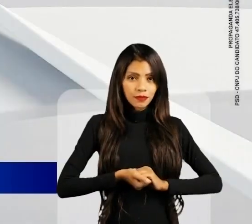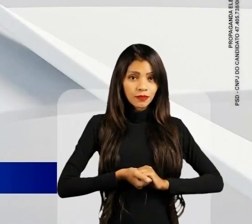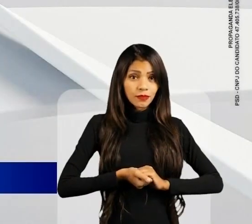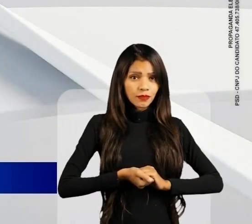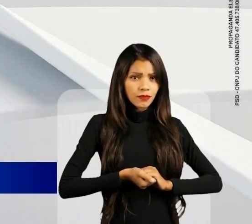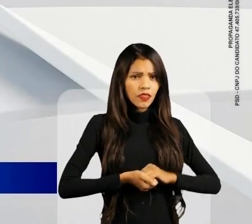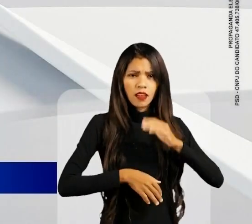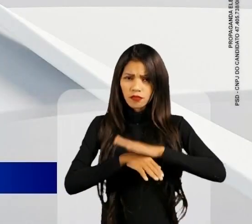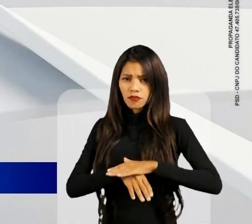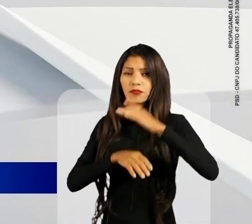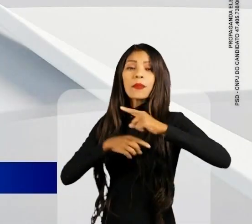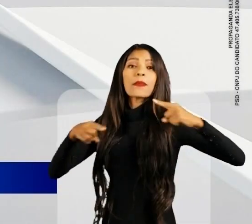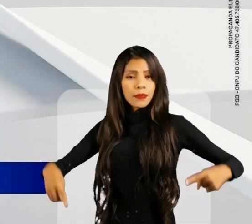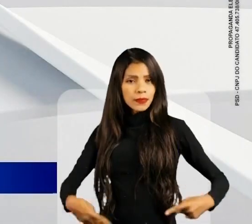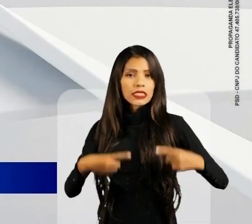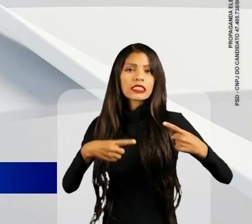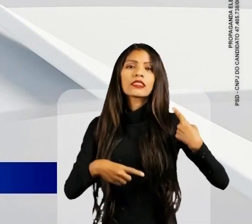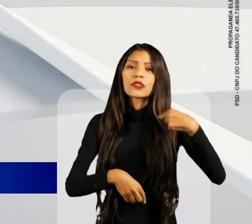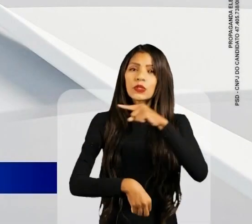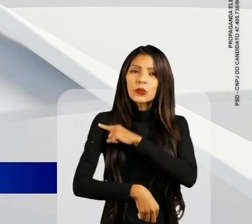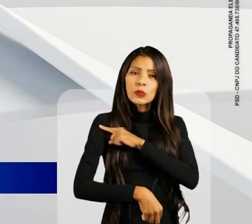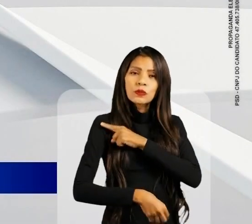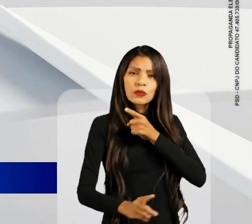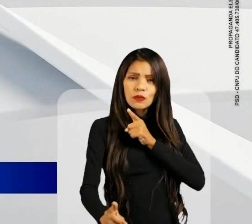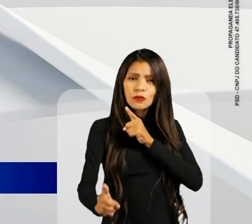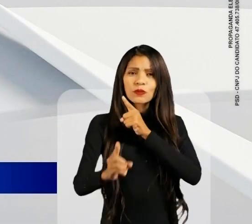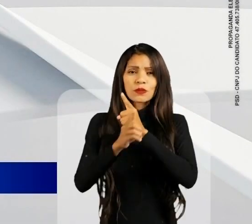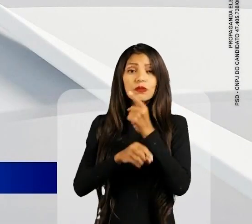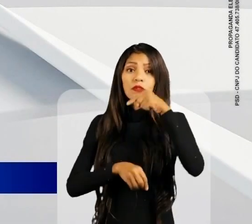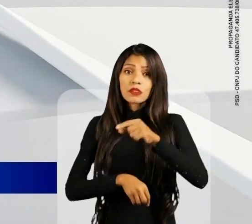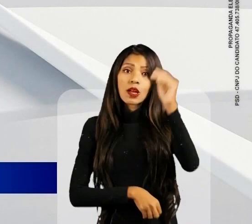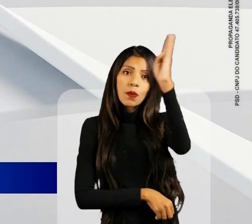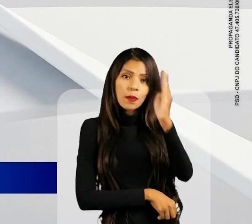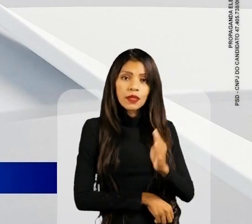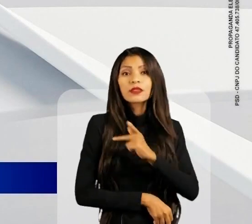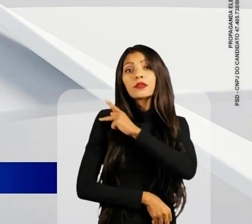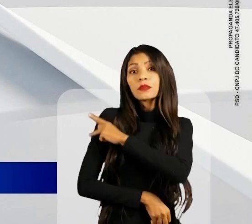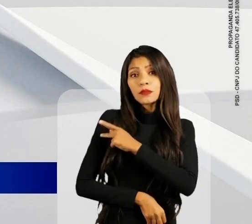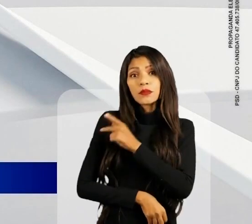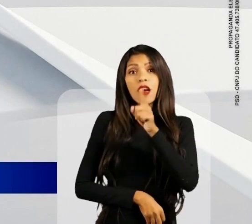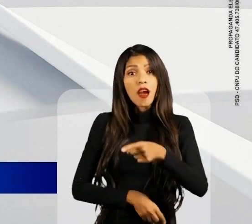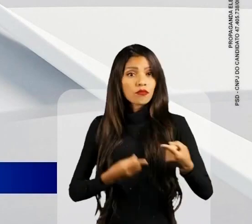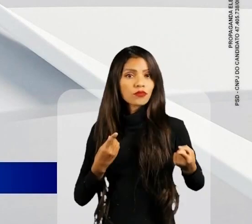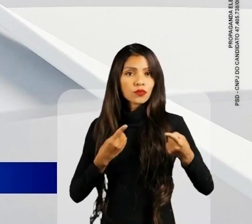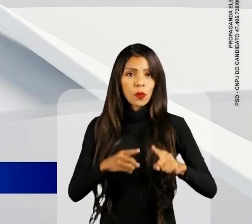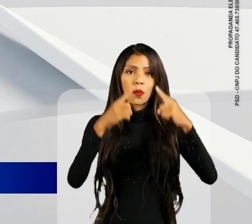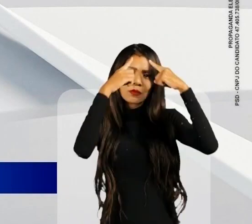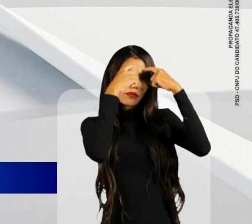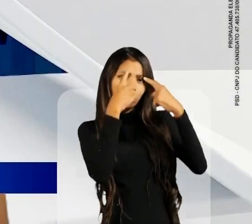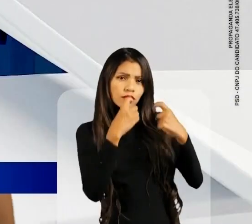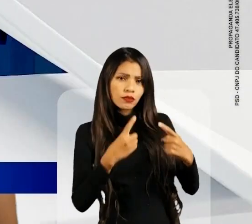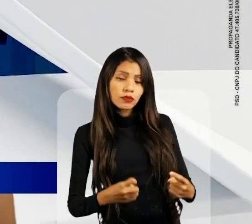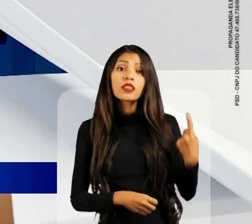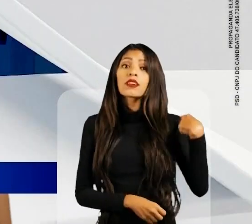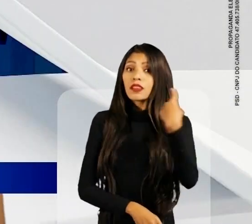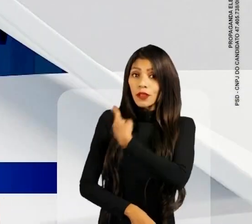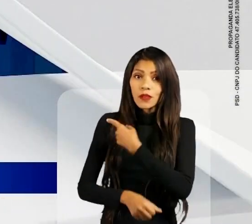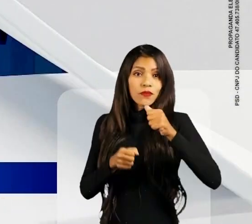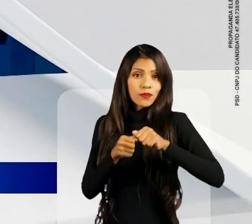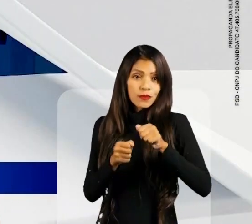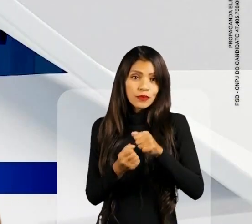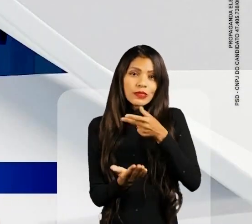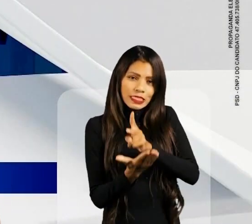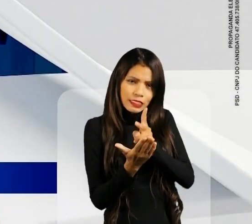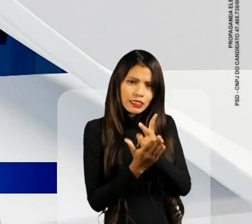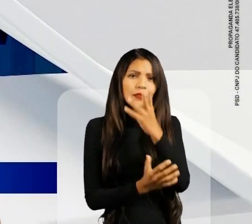Um dos maiores desafios que temos enfrentado no Brasil e no Piauí é o combate à violência. E temos feito